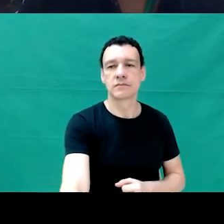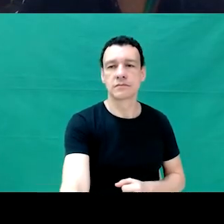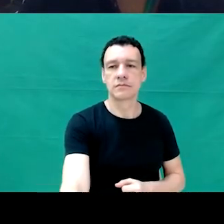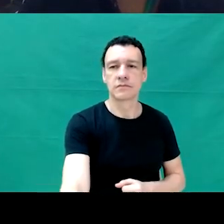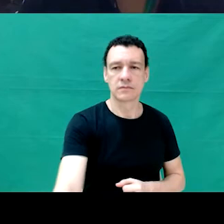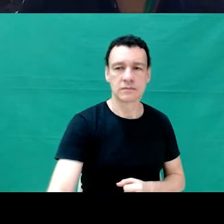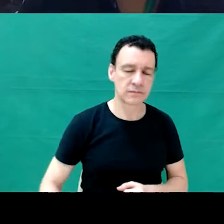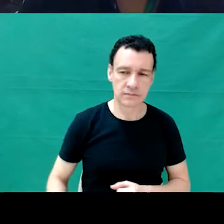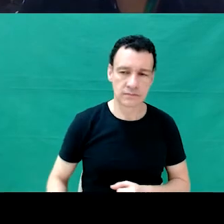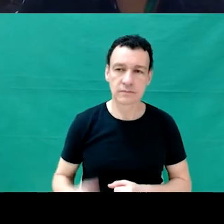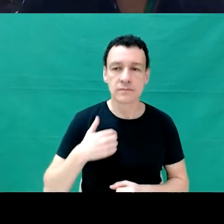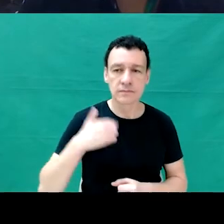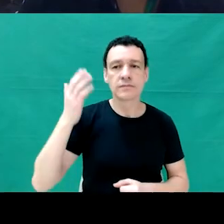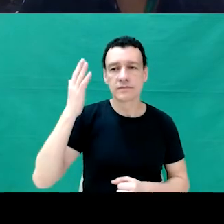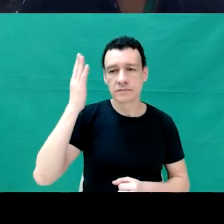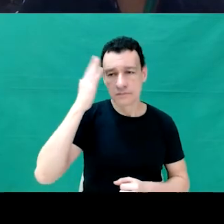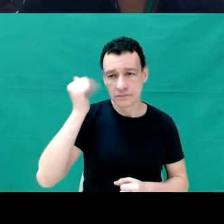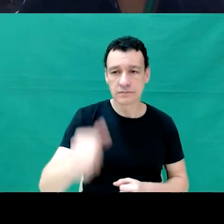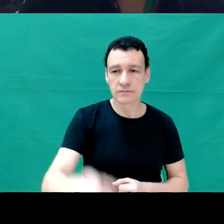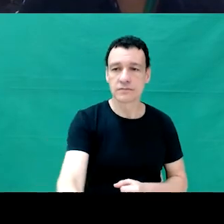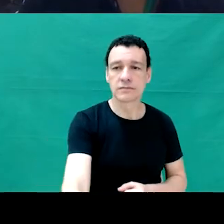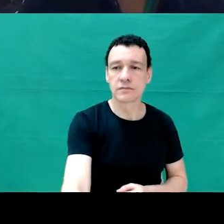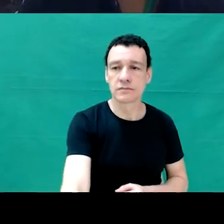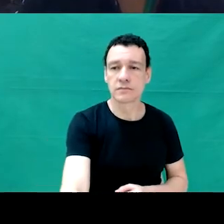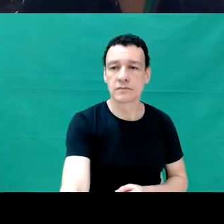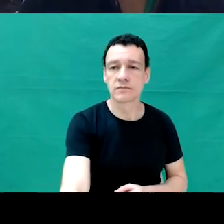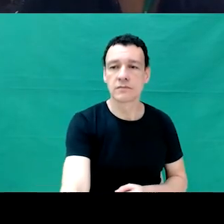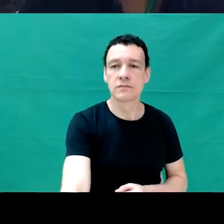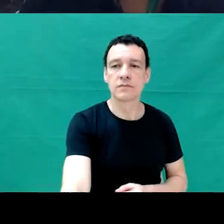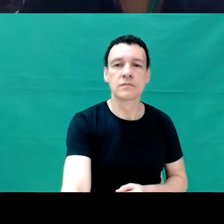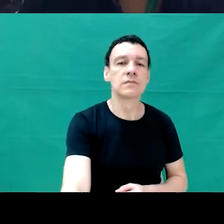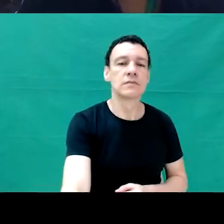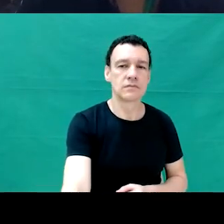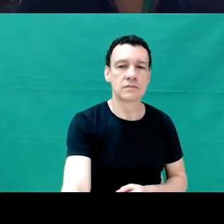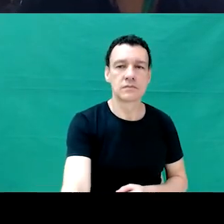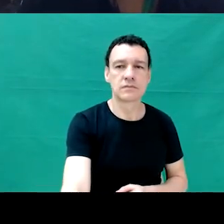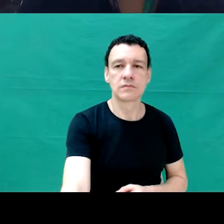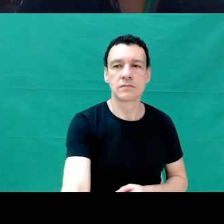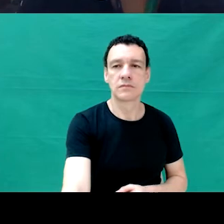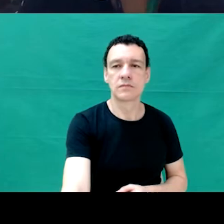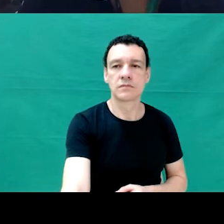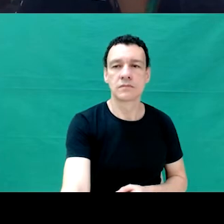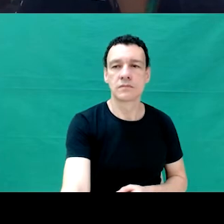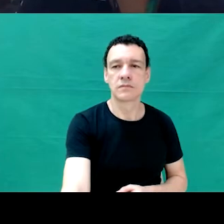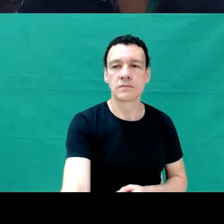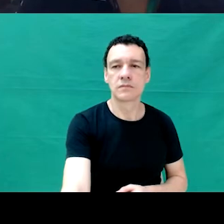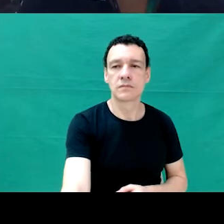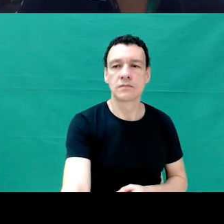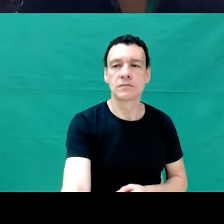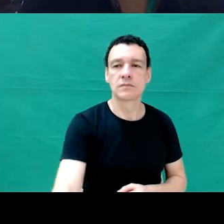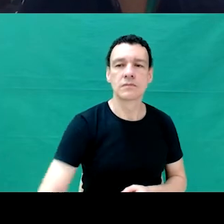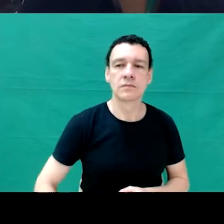vou pedir para o Ernesto. Você pode colocar aí, Ernesto? Uma